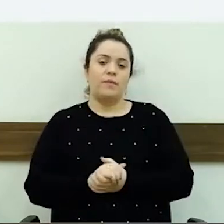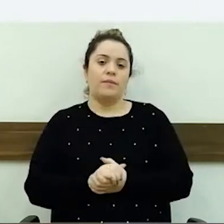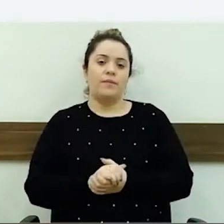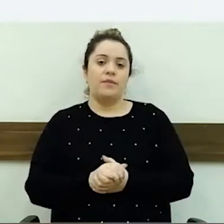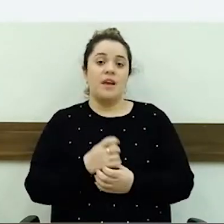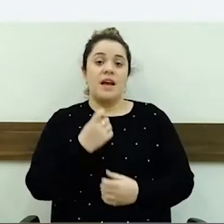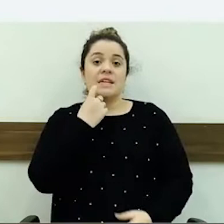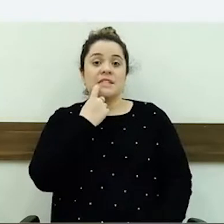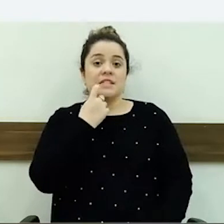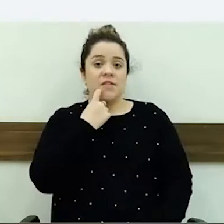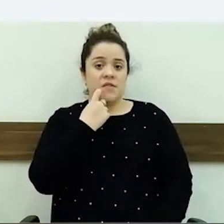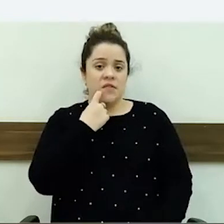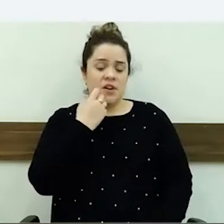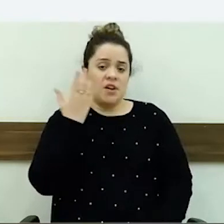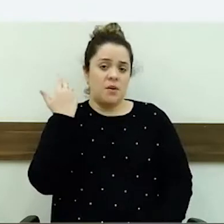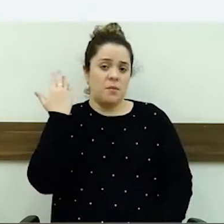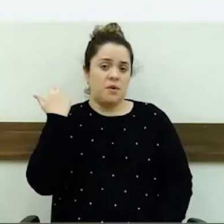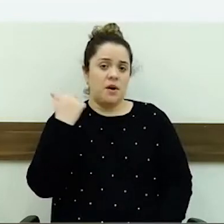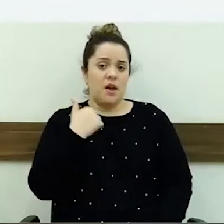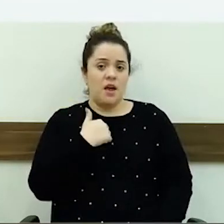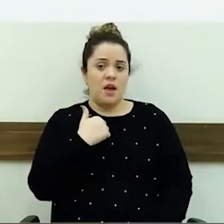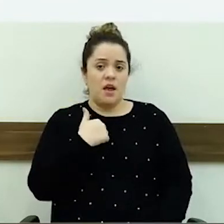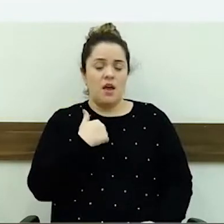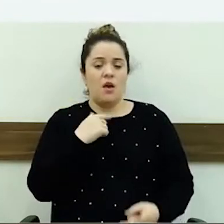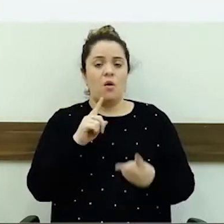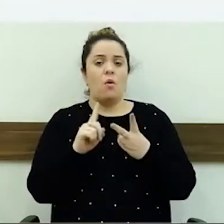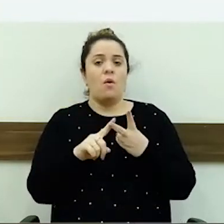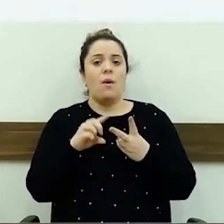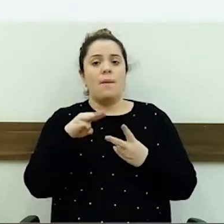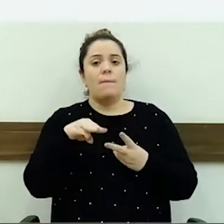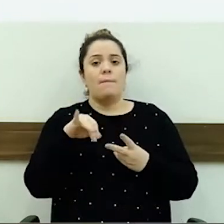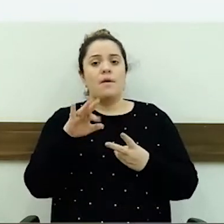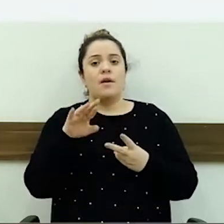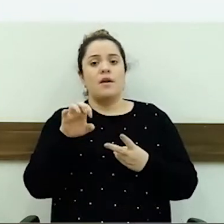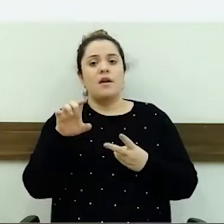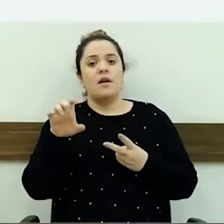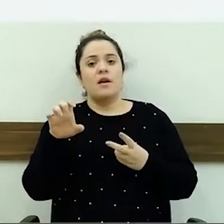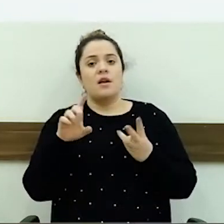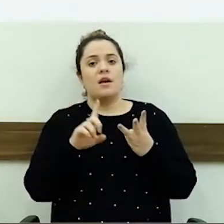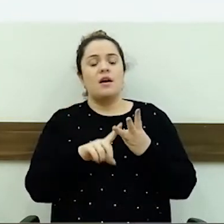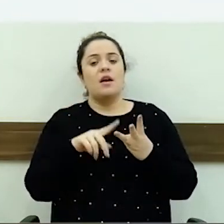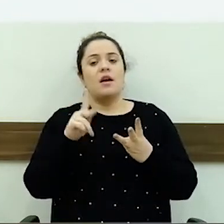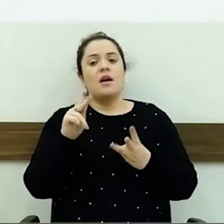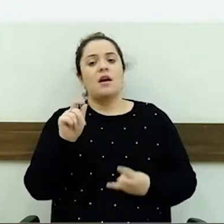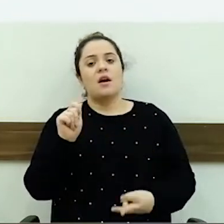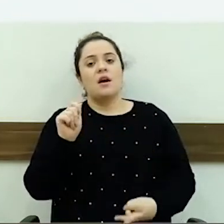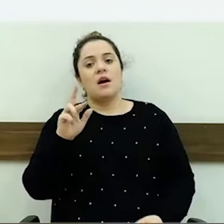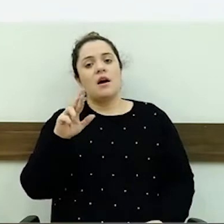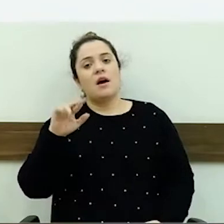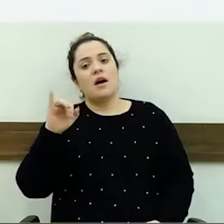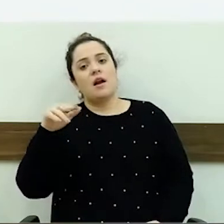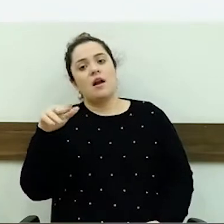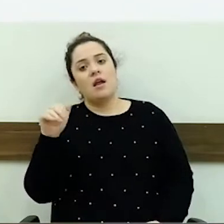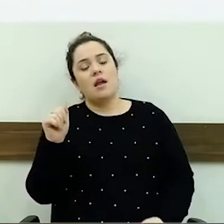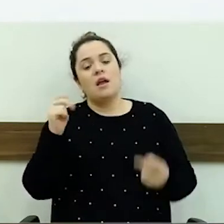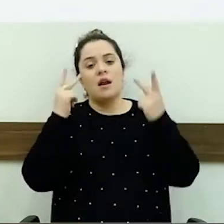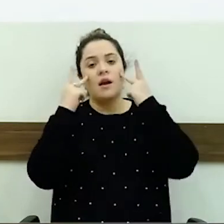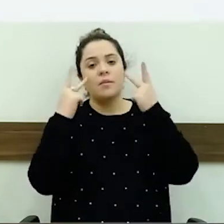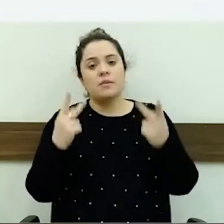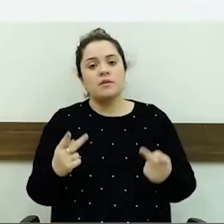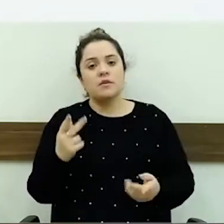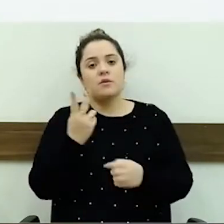as vereadoras Mirelle e Karina fomos até Mercedes, representando a Procuradoria da Mulher, para